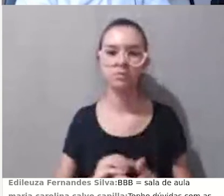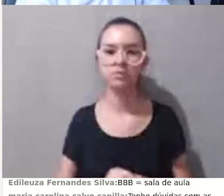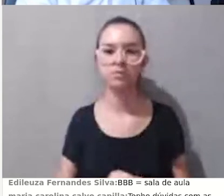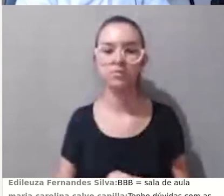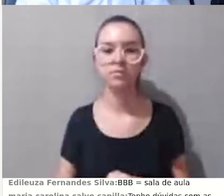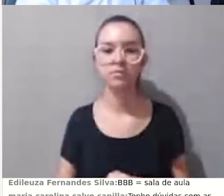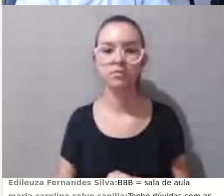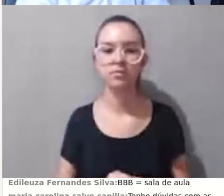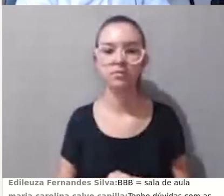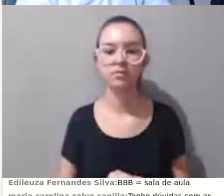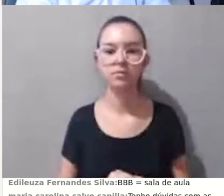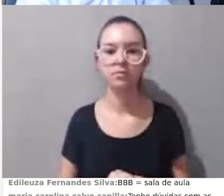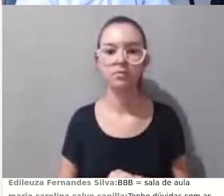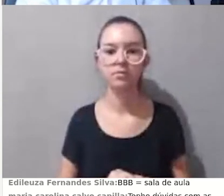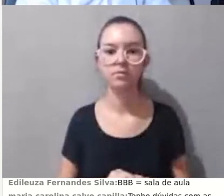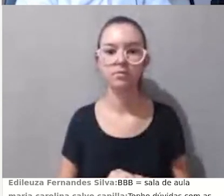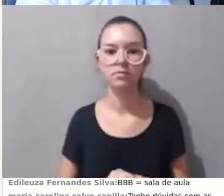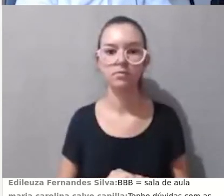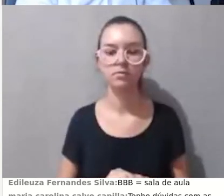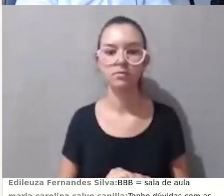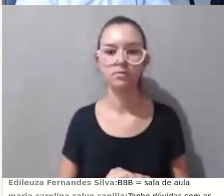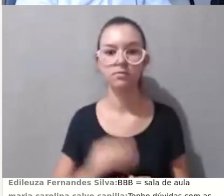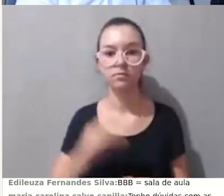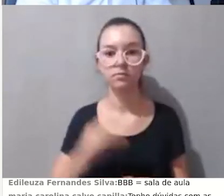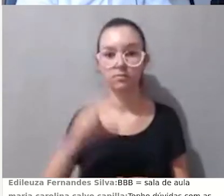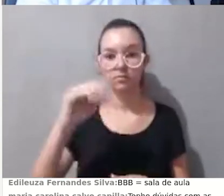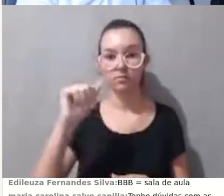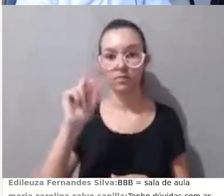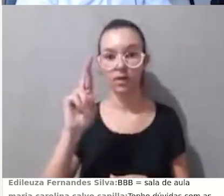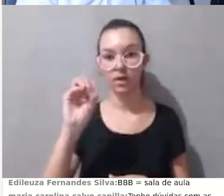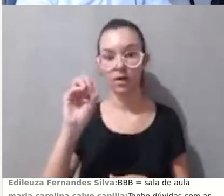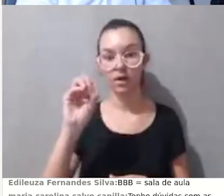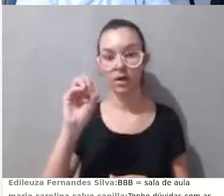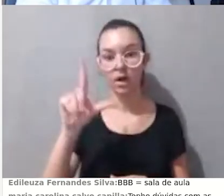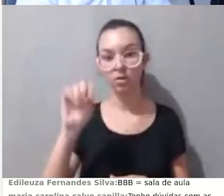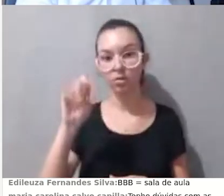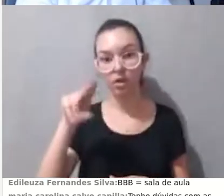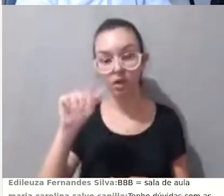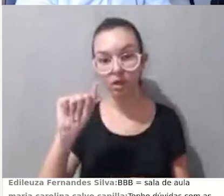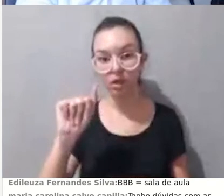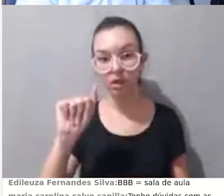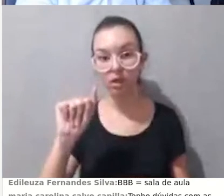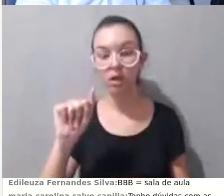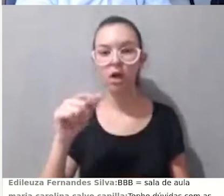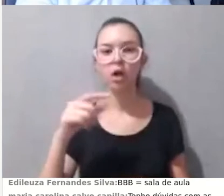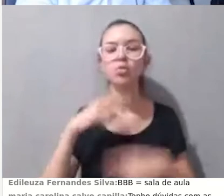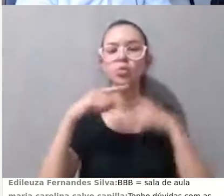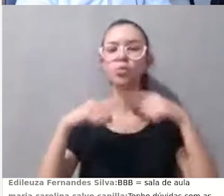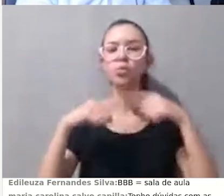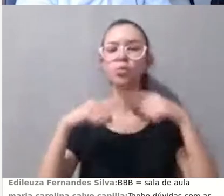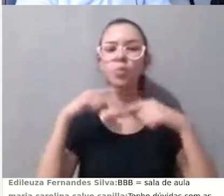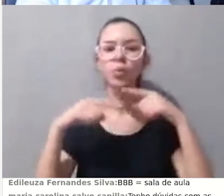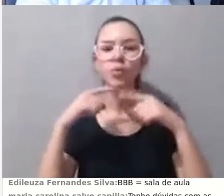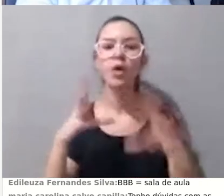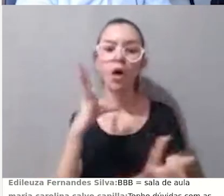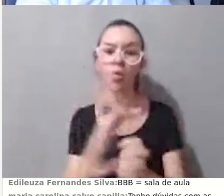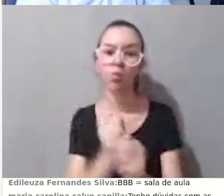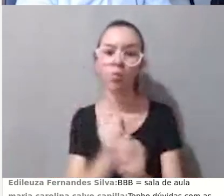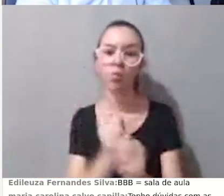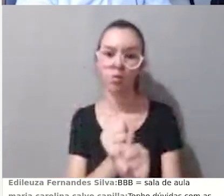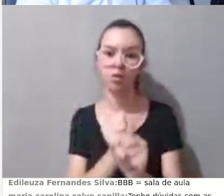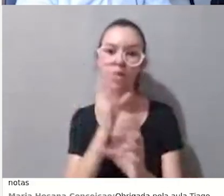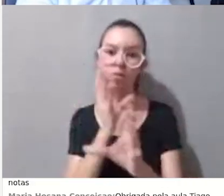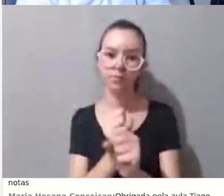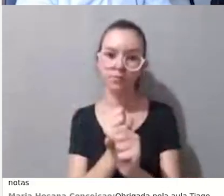registrado. Carolina, dúvidas com as notas? É o sistema de notas, Carolina? Bom, o sistema de notas nós não